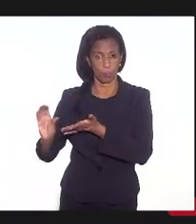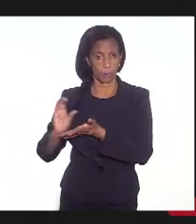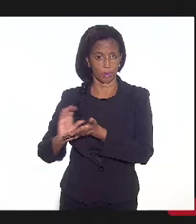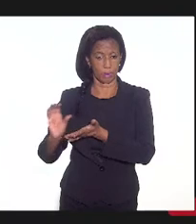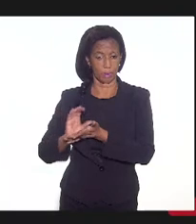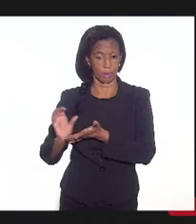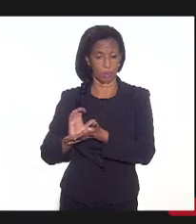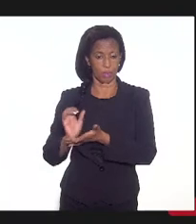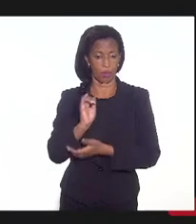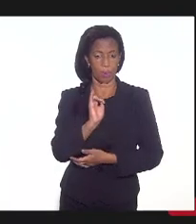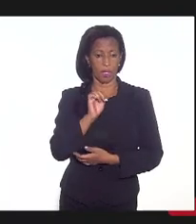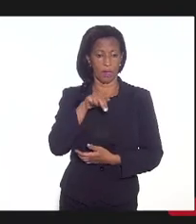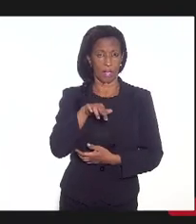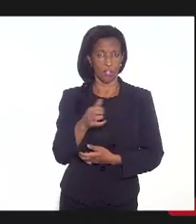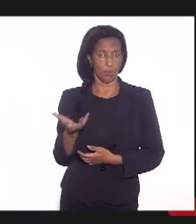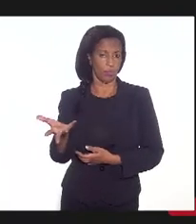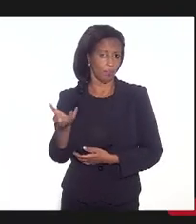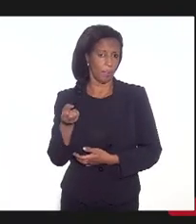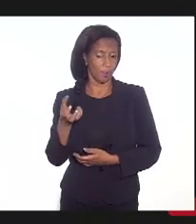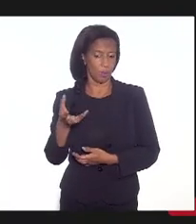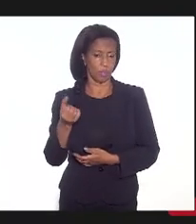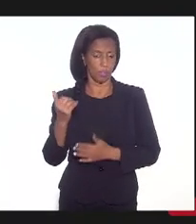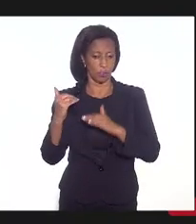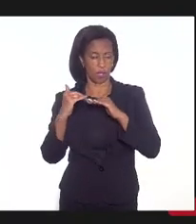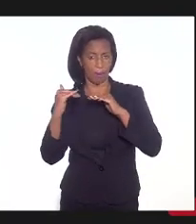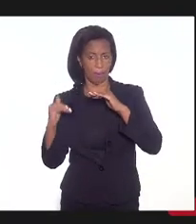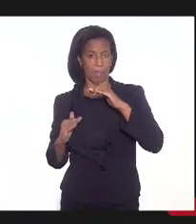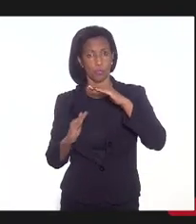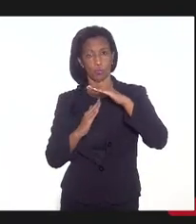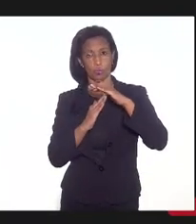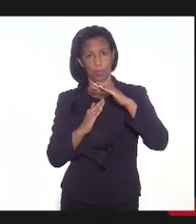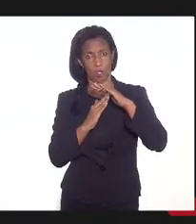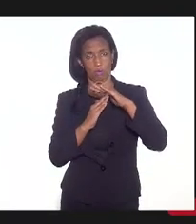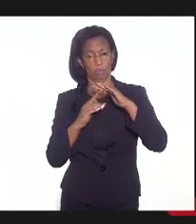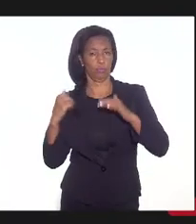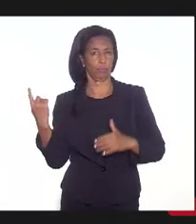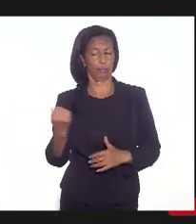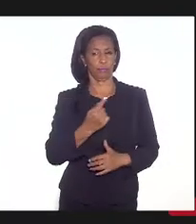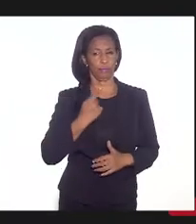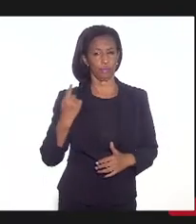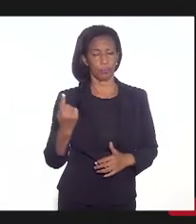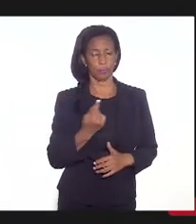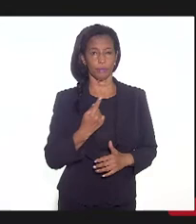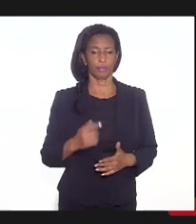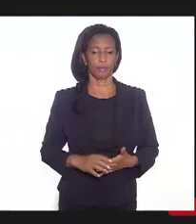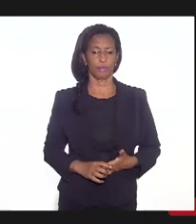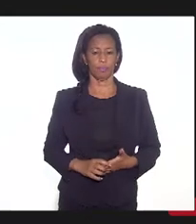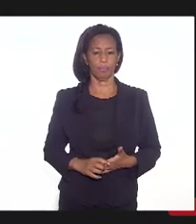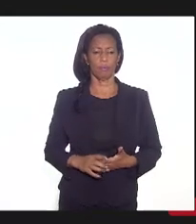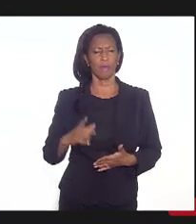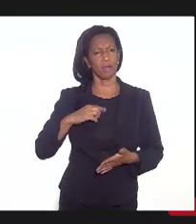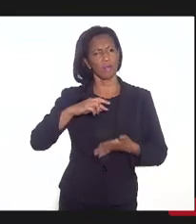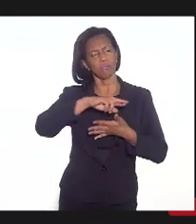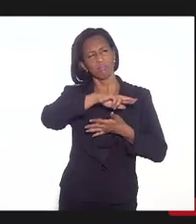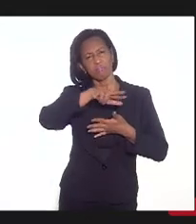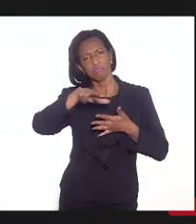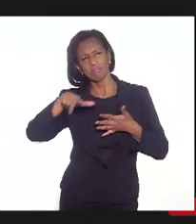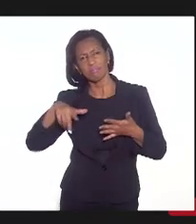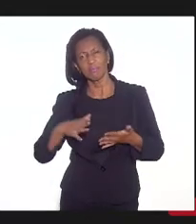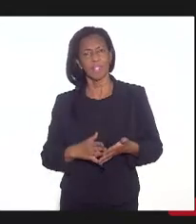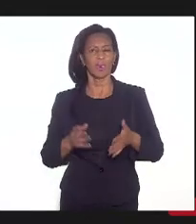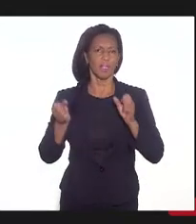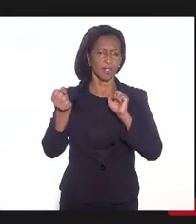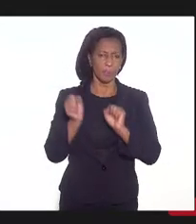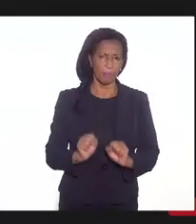abaixo do regime geral, do teto do regime geral. Então, aqui tem várias simulações que podem